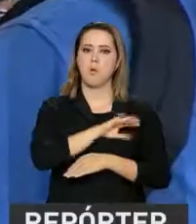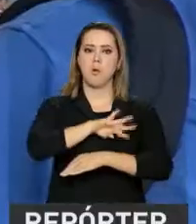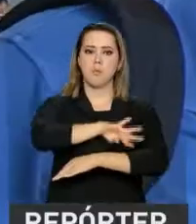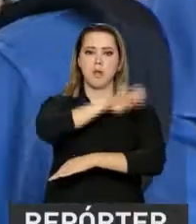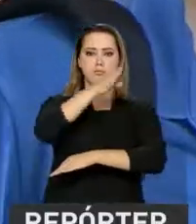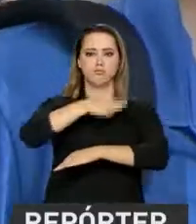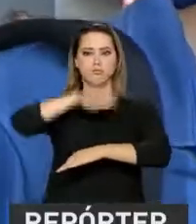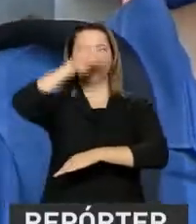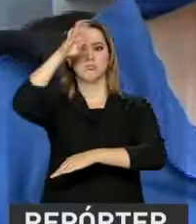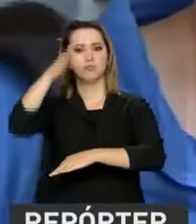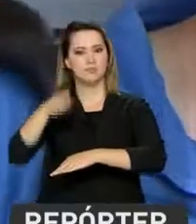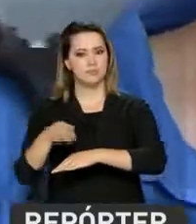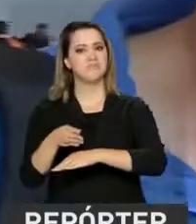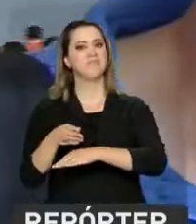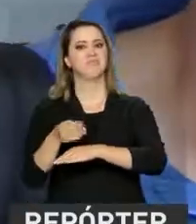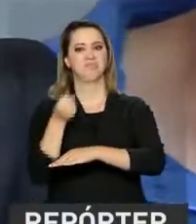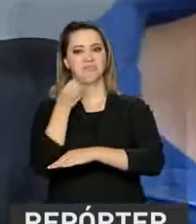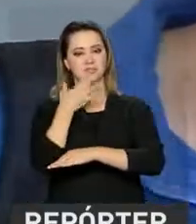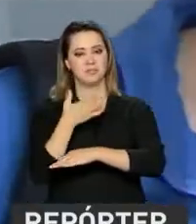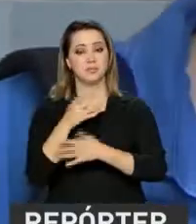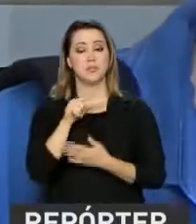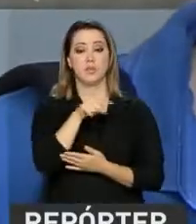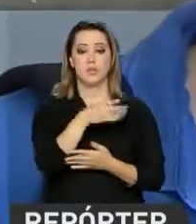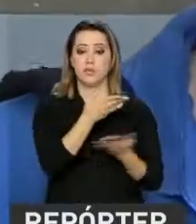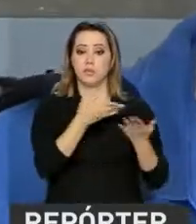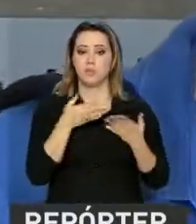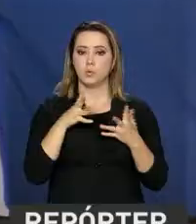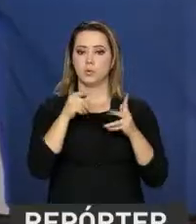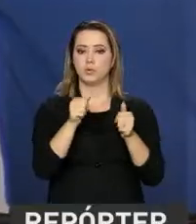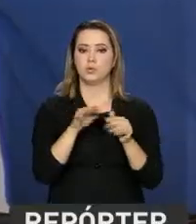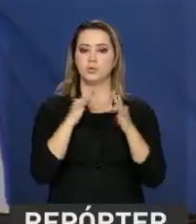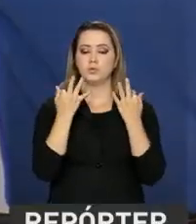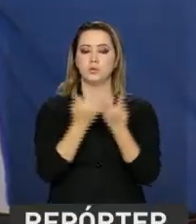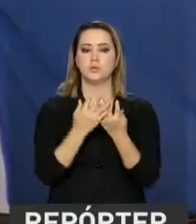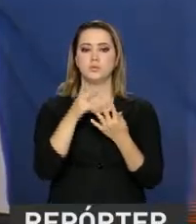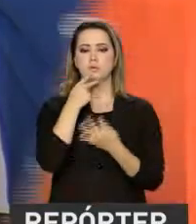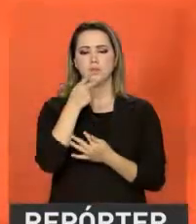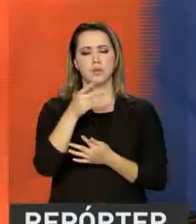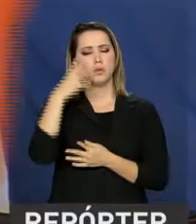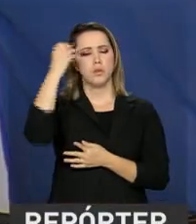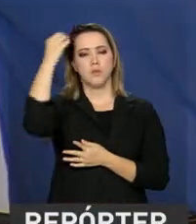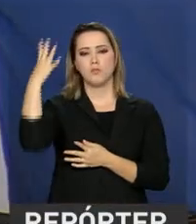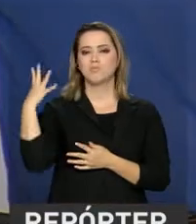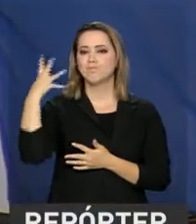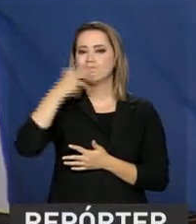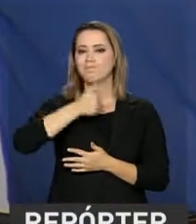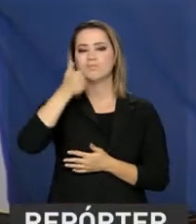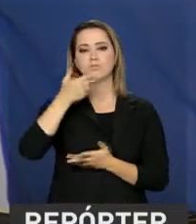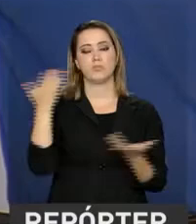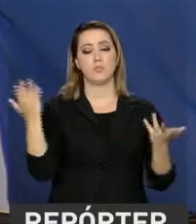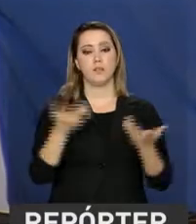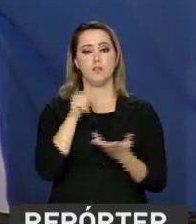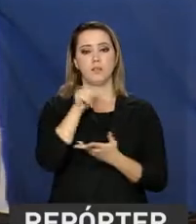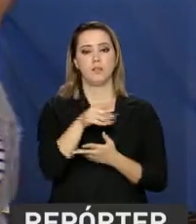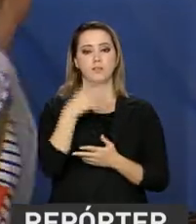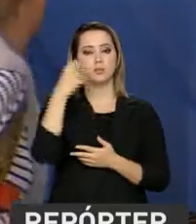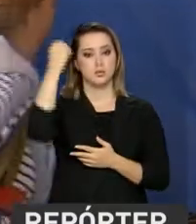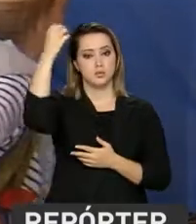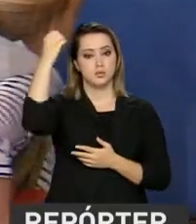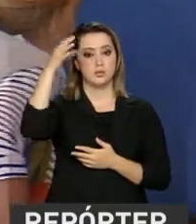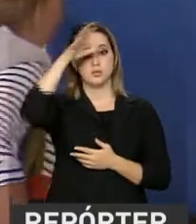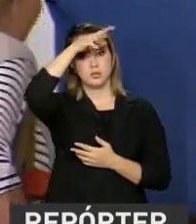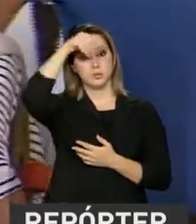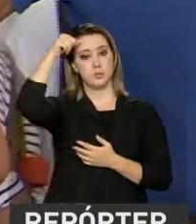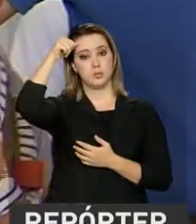Este empresário da Bélgica veio com toda a família e diz que a viagem está sendo incrível. Agora eles seguem para o